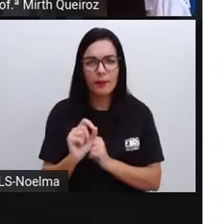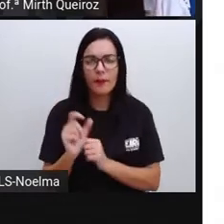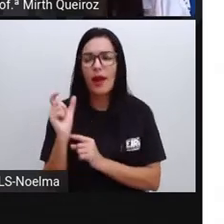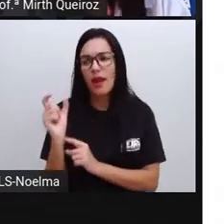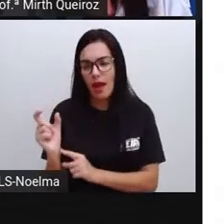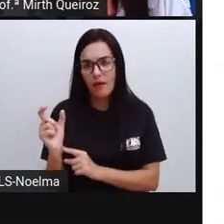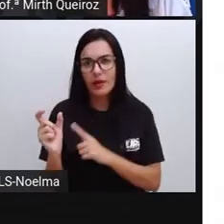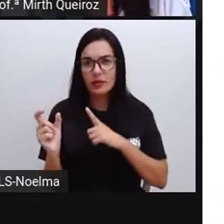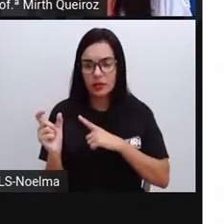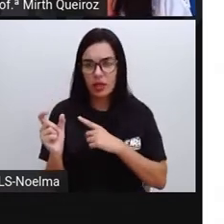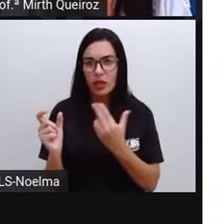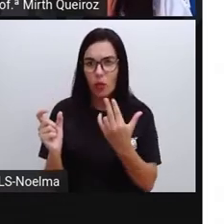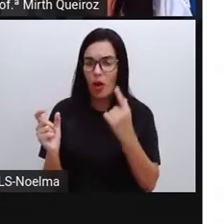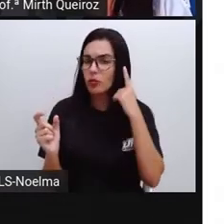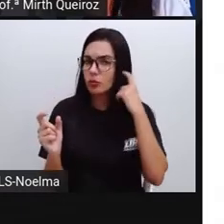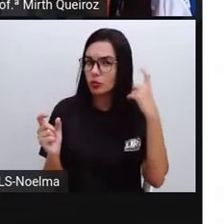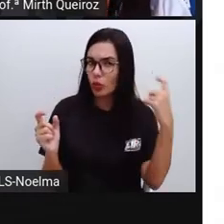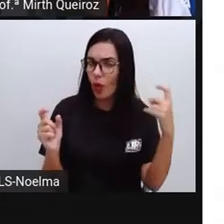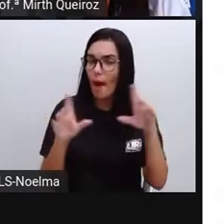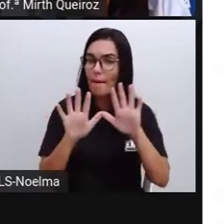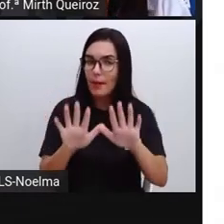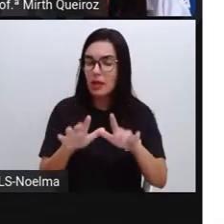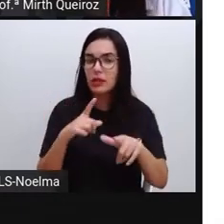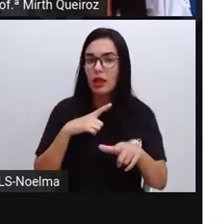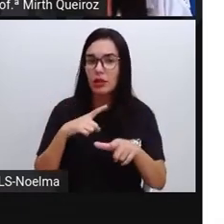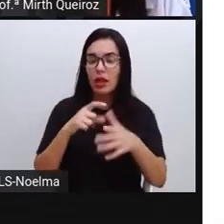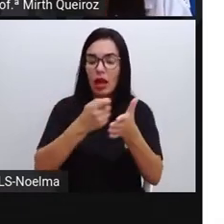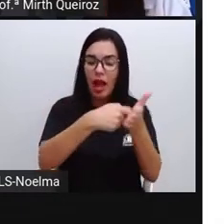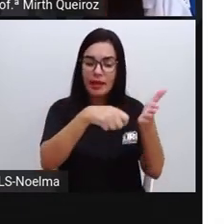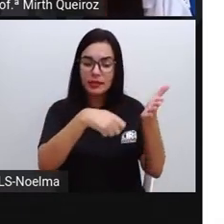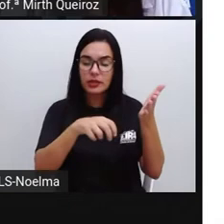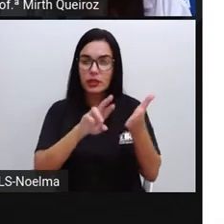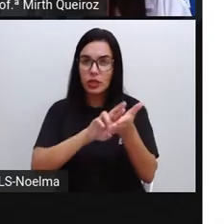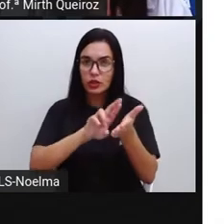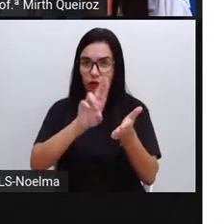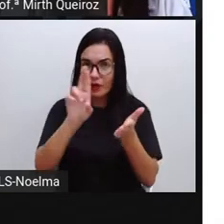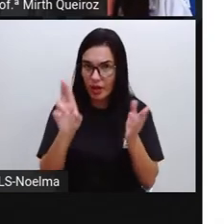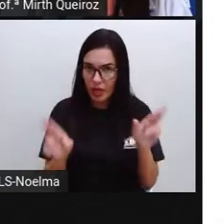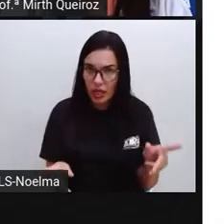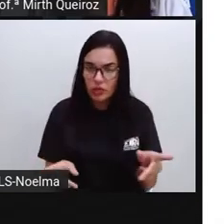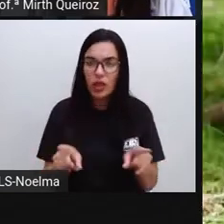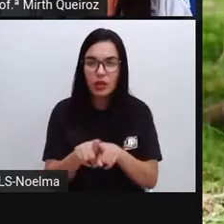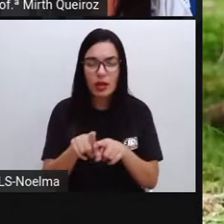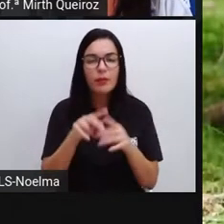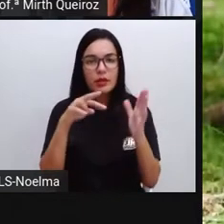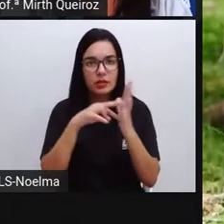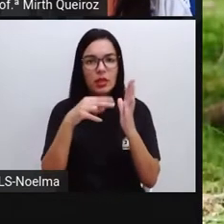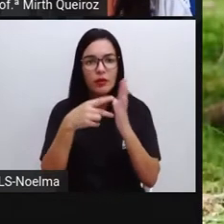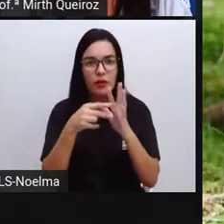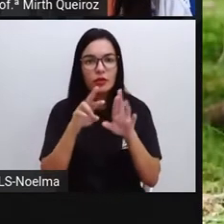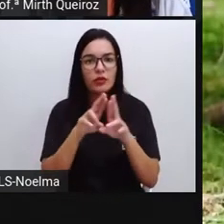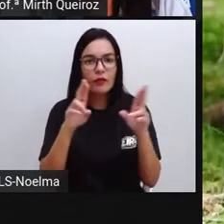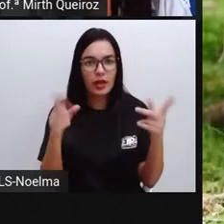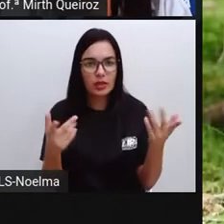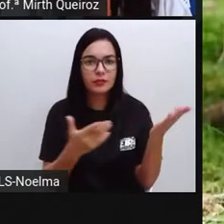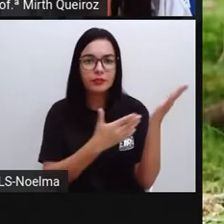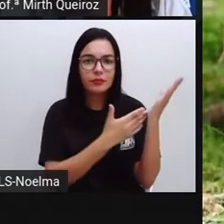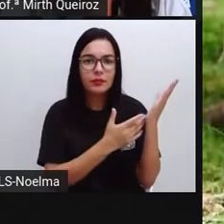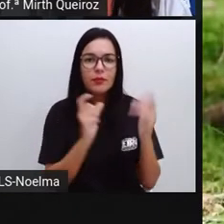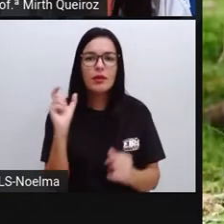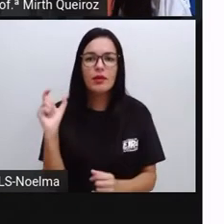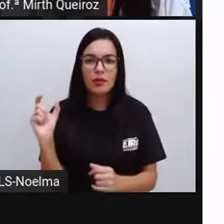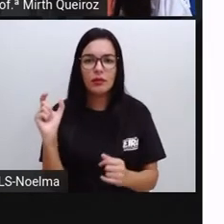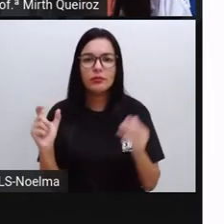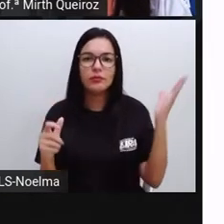mesmo som, porém têm uma escrita diferente e têm um significado diferente. Vamos falar sobre